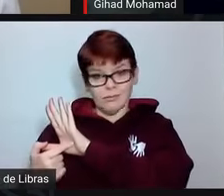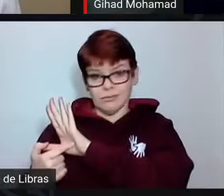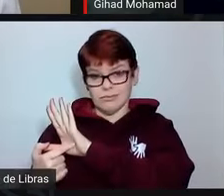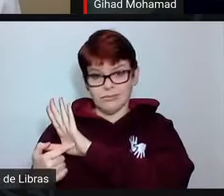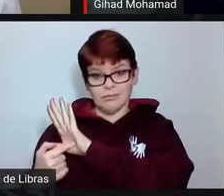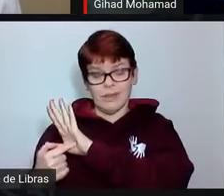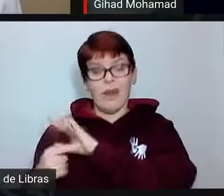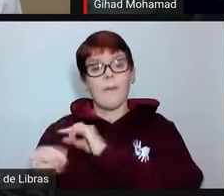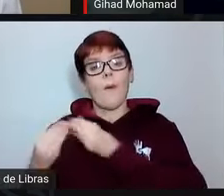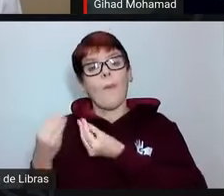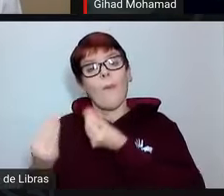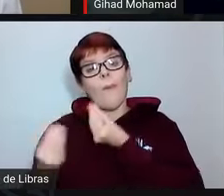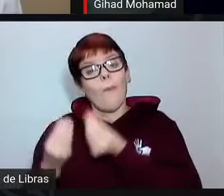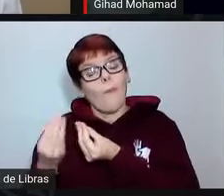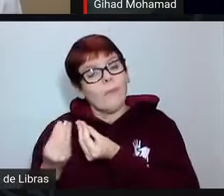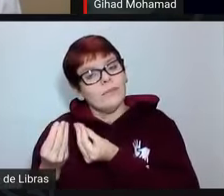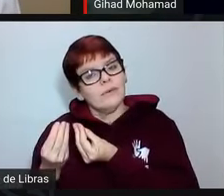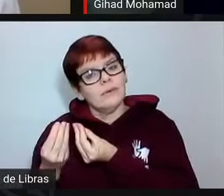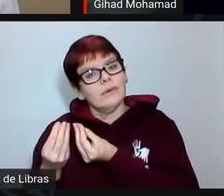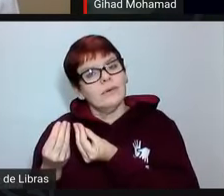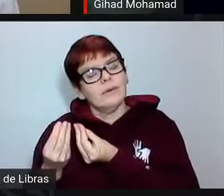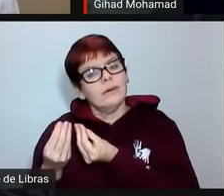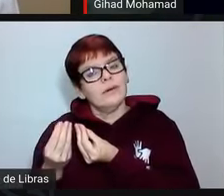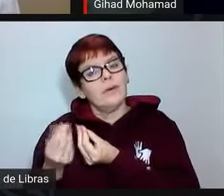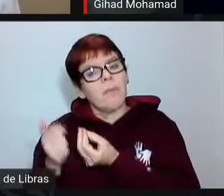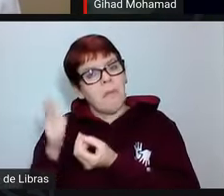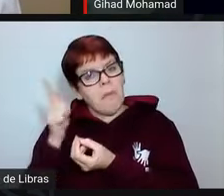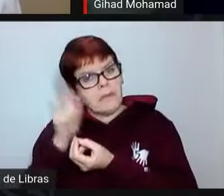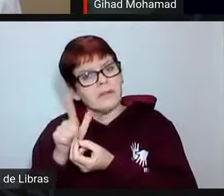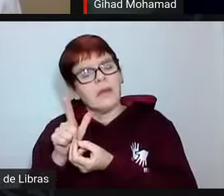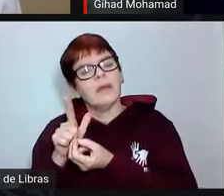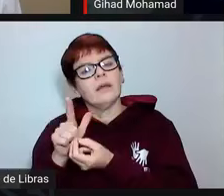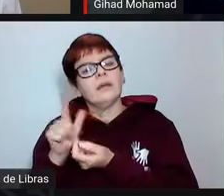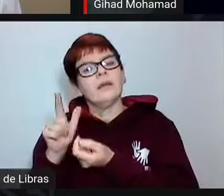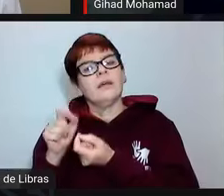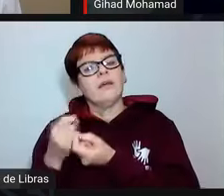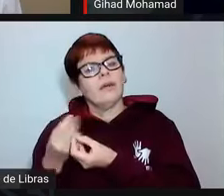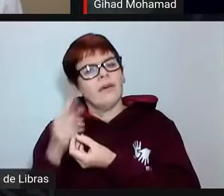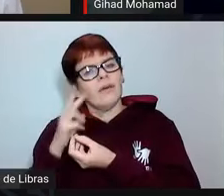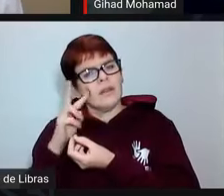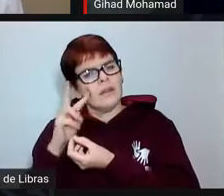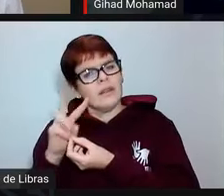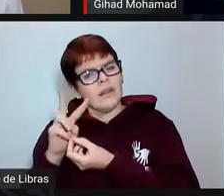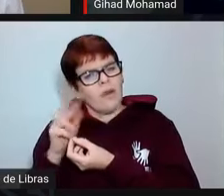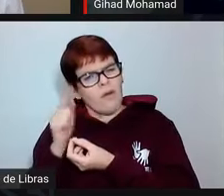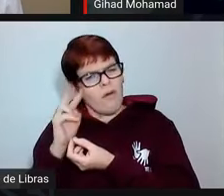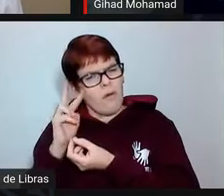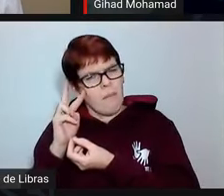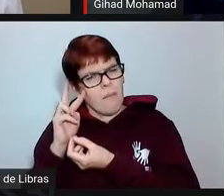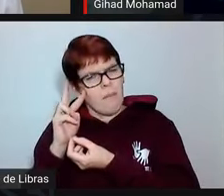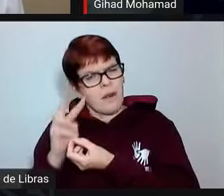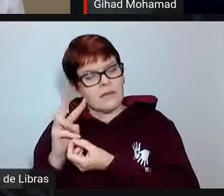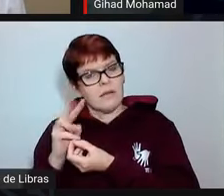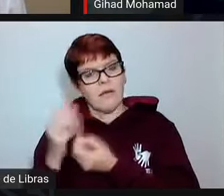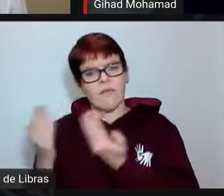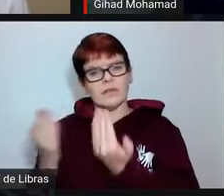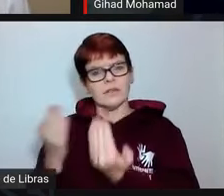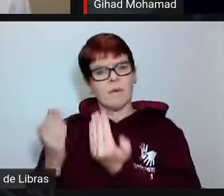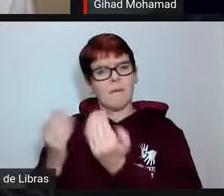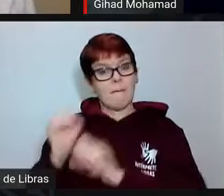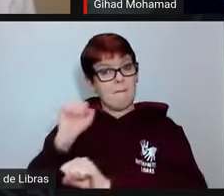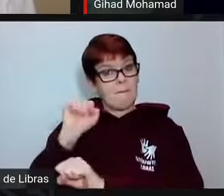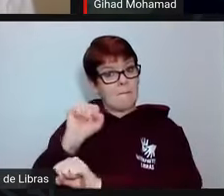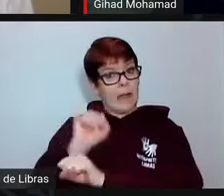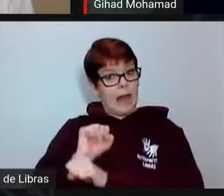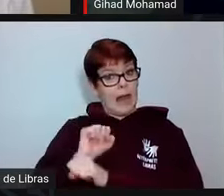Será que nós podemos nos dar ao luxo de parar de fazer ciência no